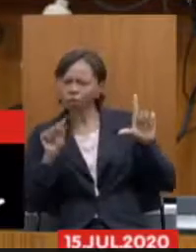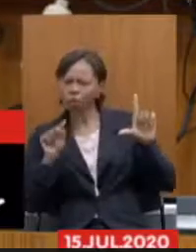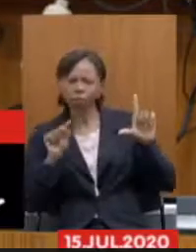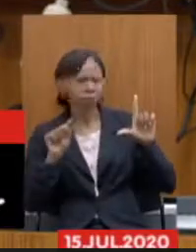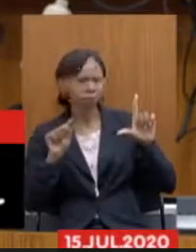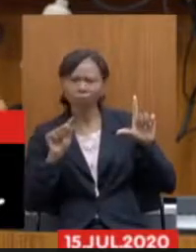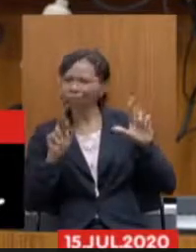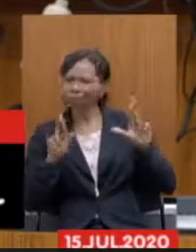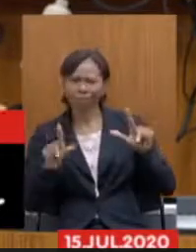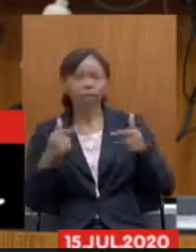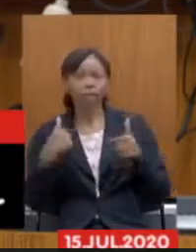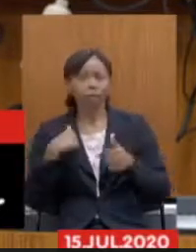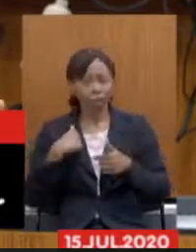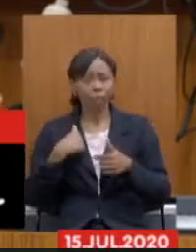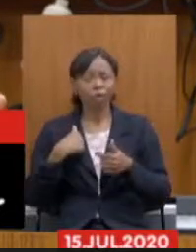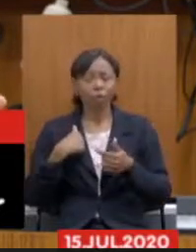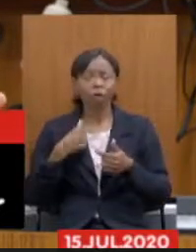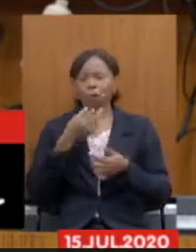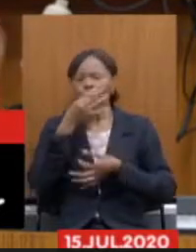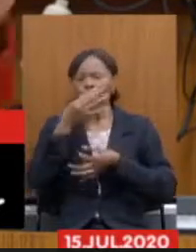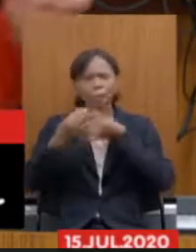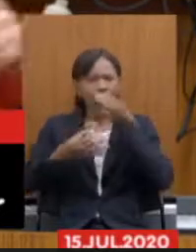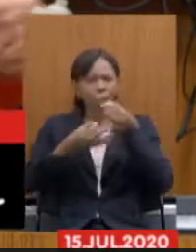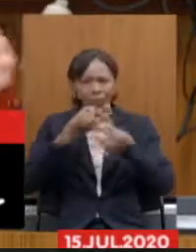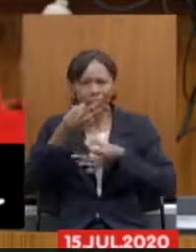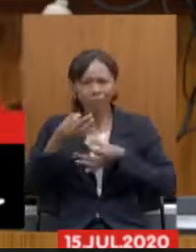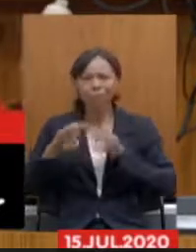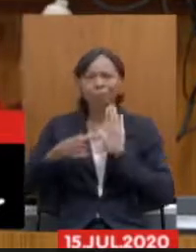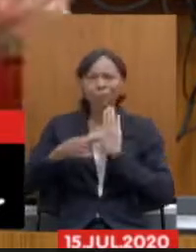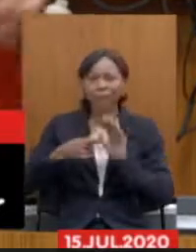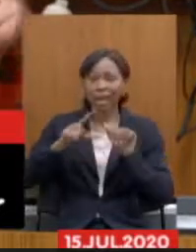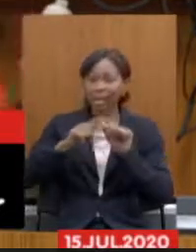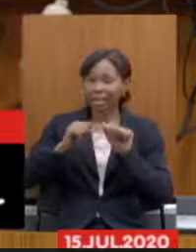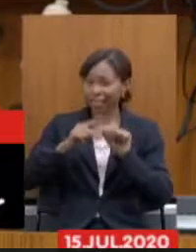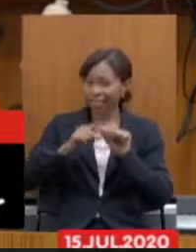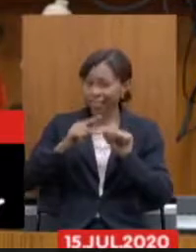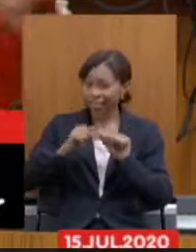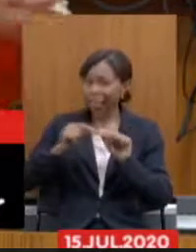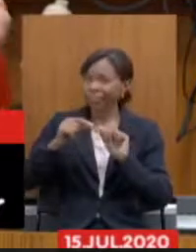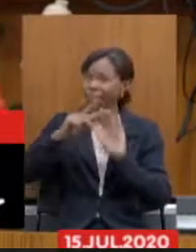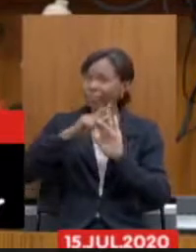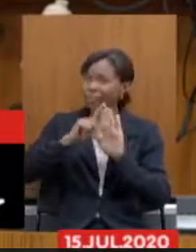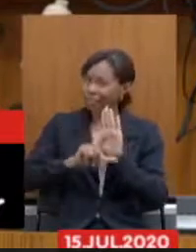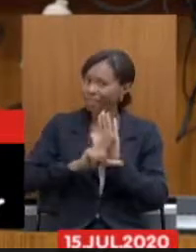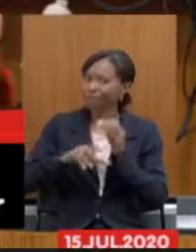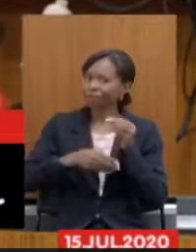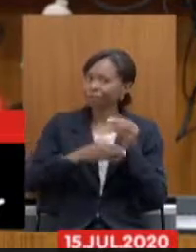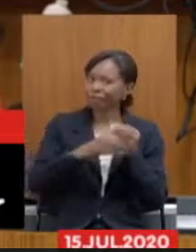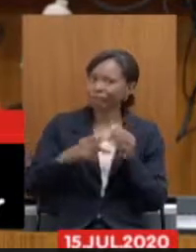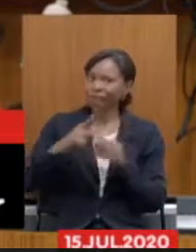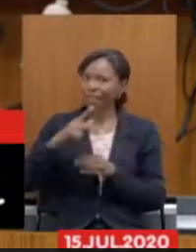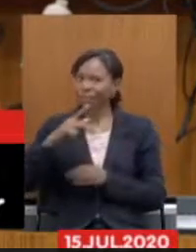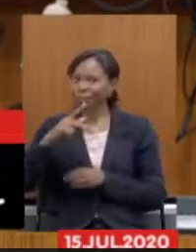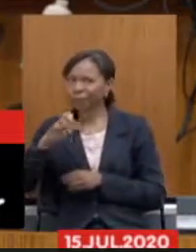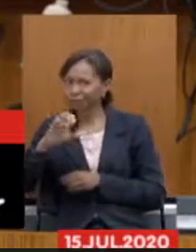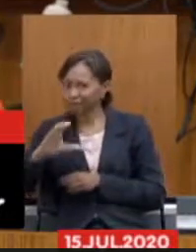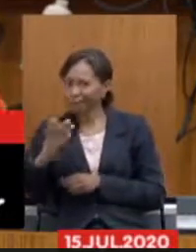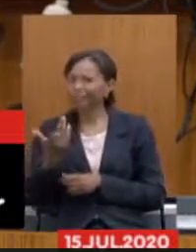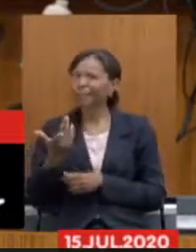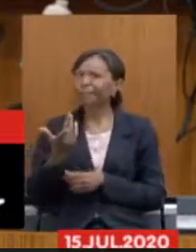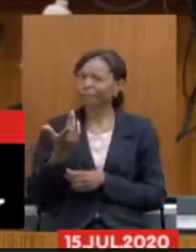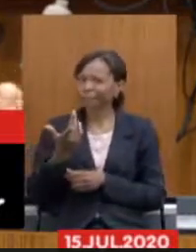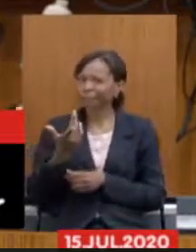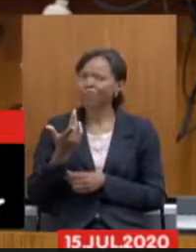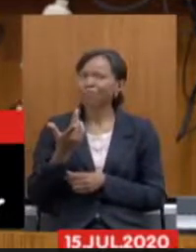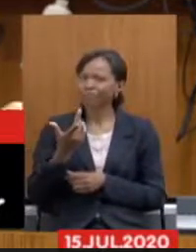as minhas opiniões citando o artigo do projeto de lei complementar da PEC para ficar